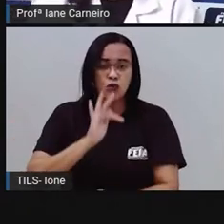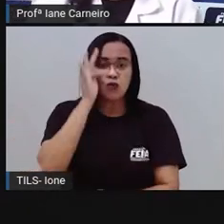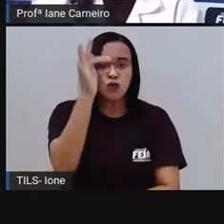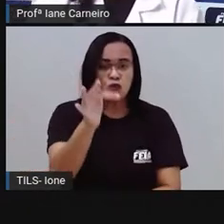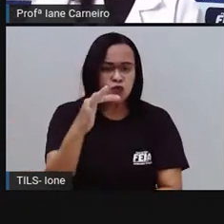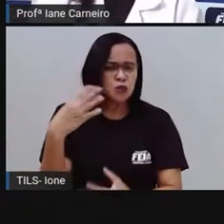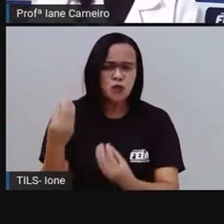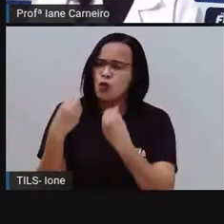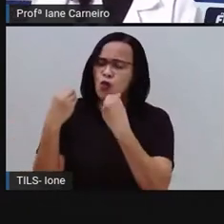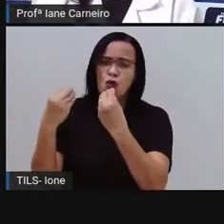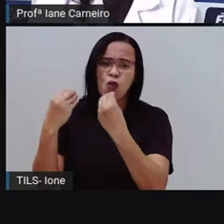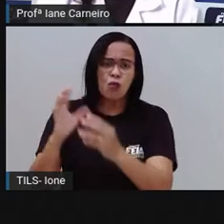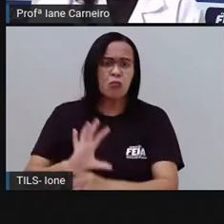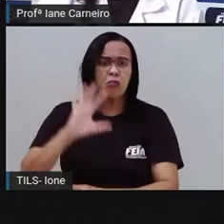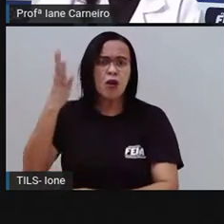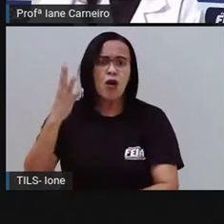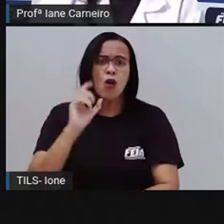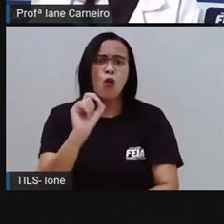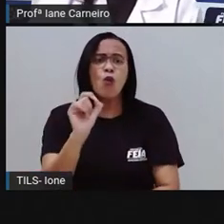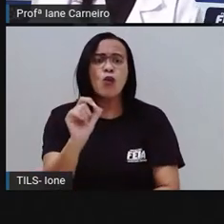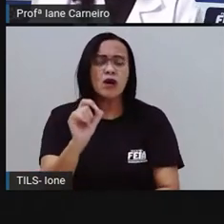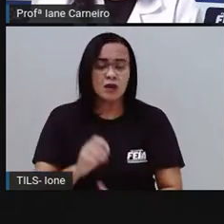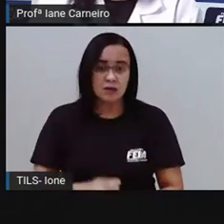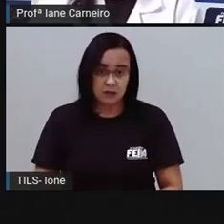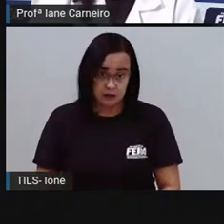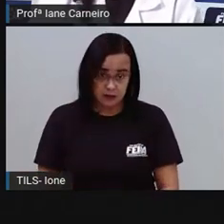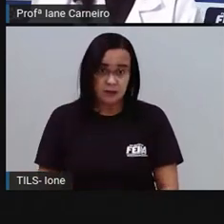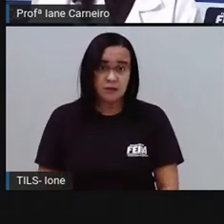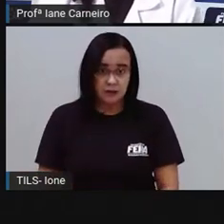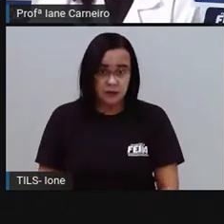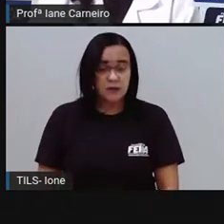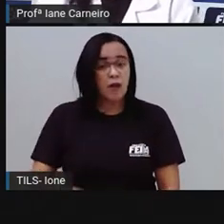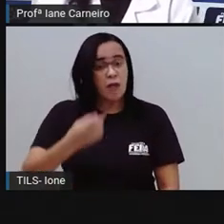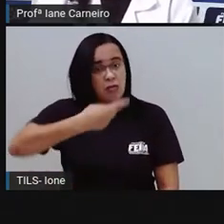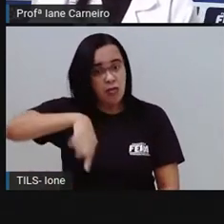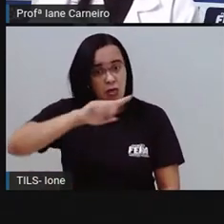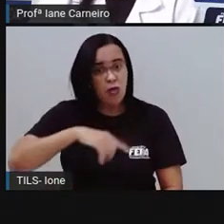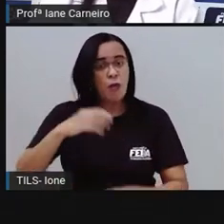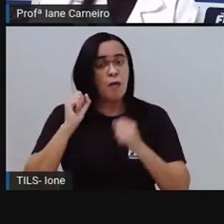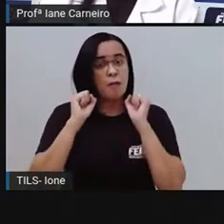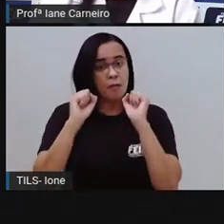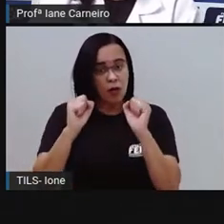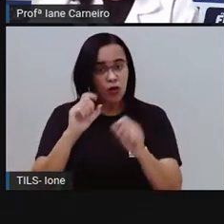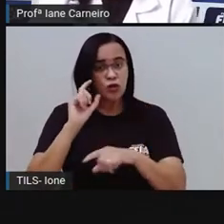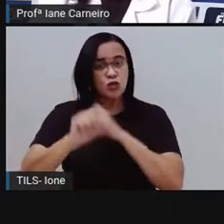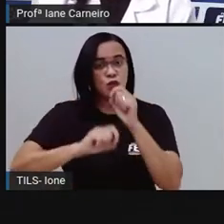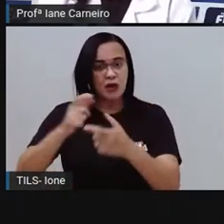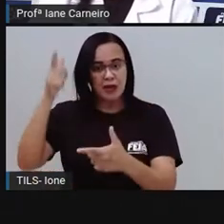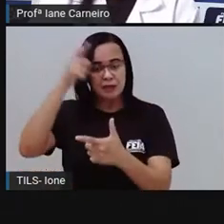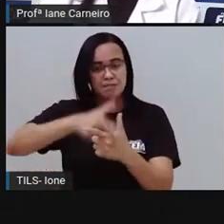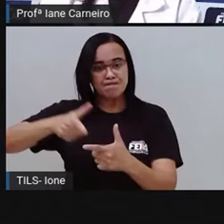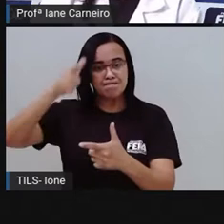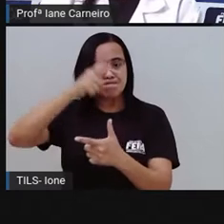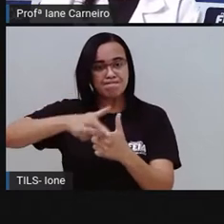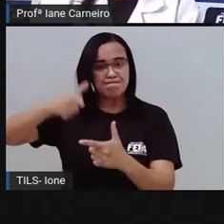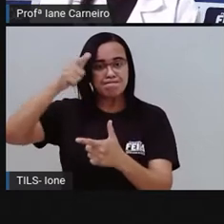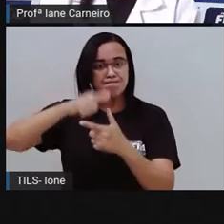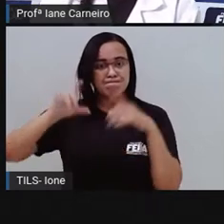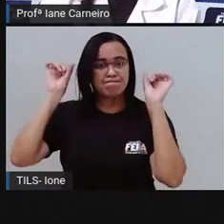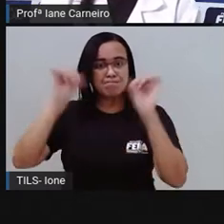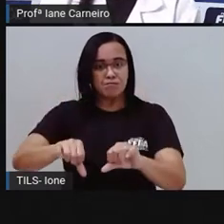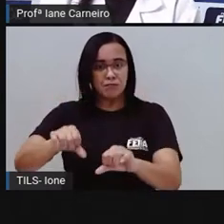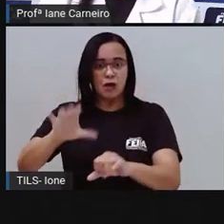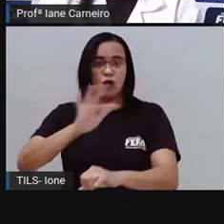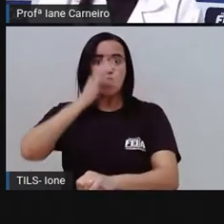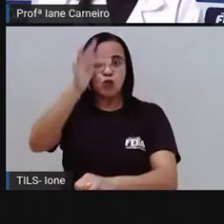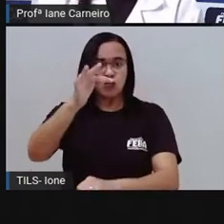nossa volta, a gente pode estar arrumando um problemão para nós mesmos e para o nosso meio ambiente.